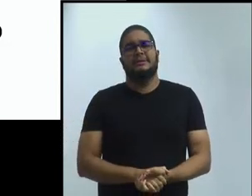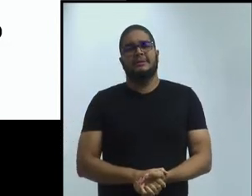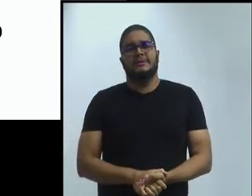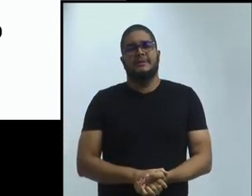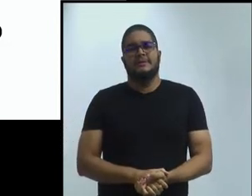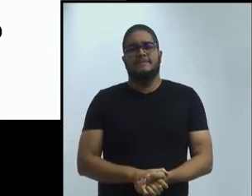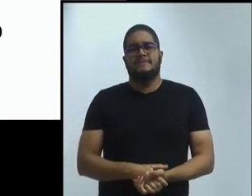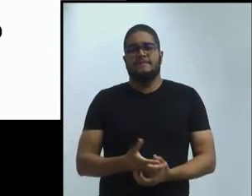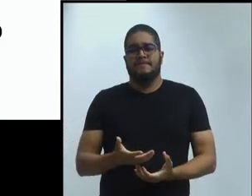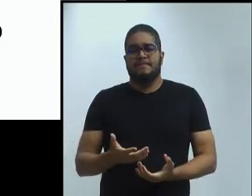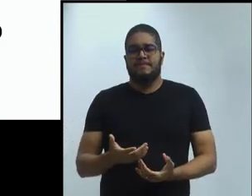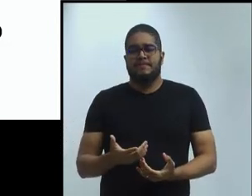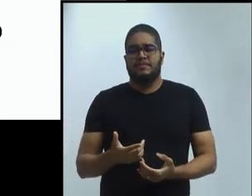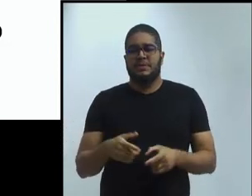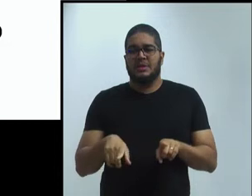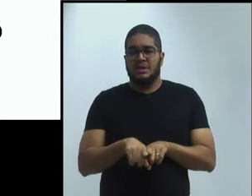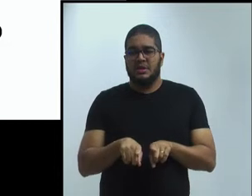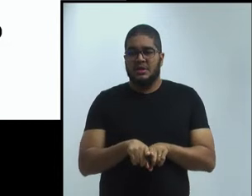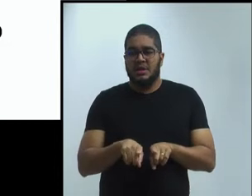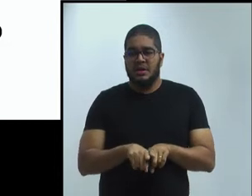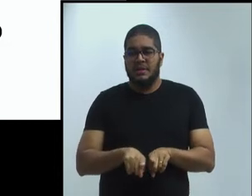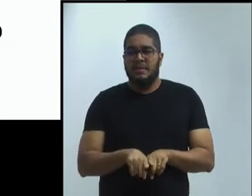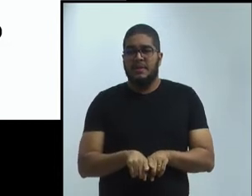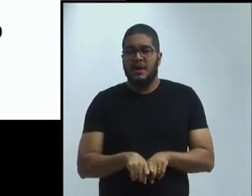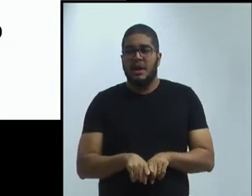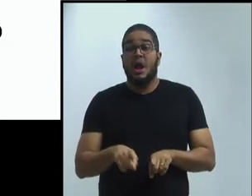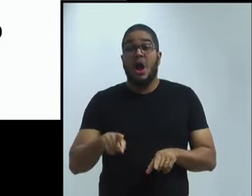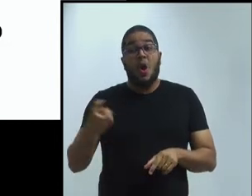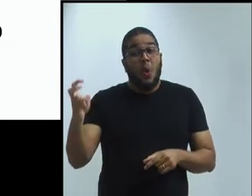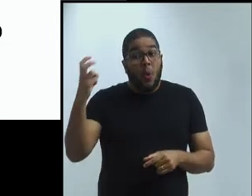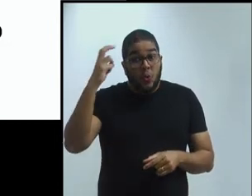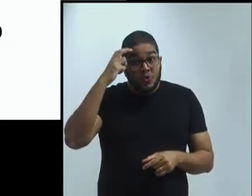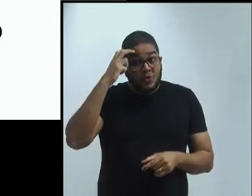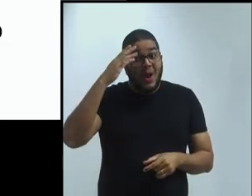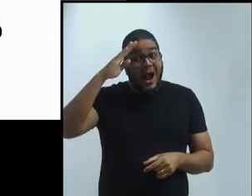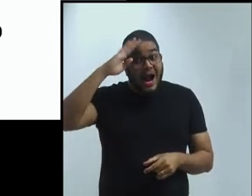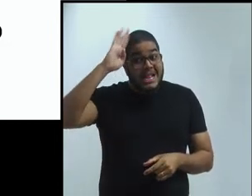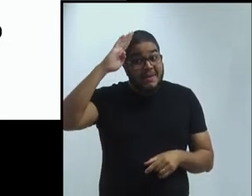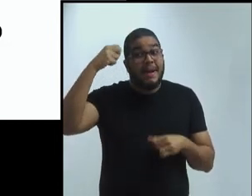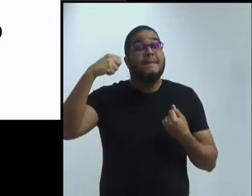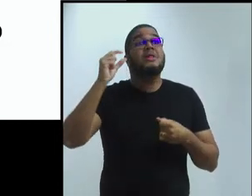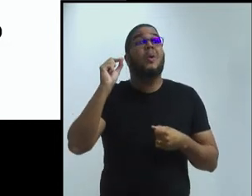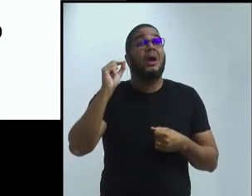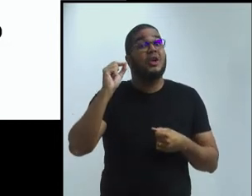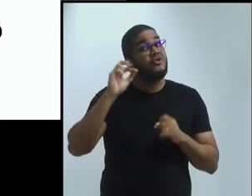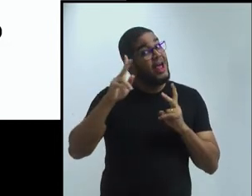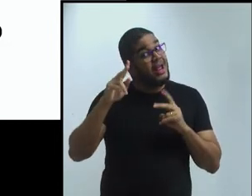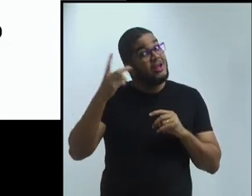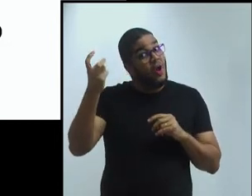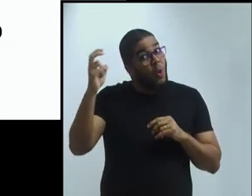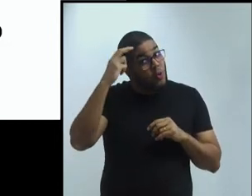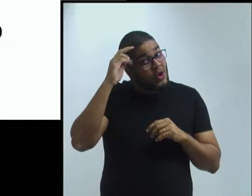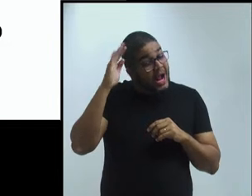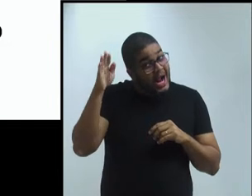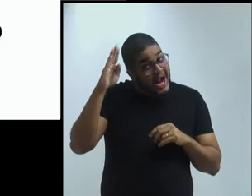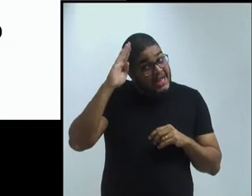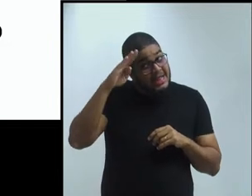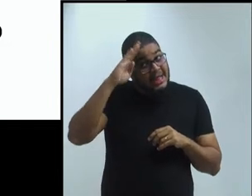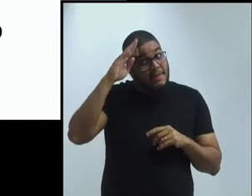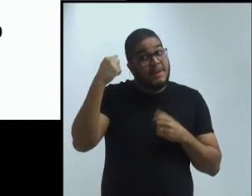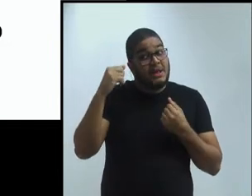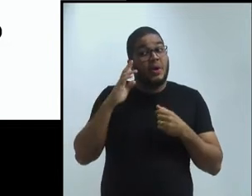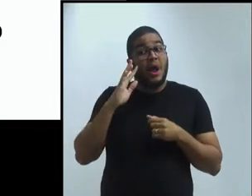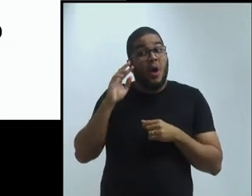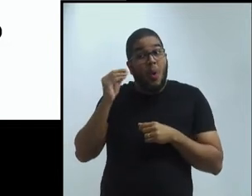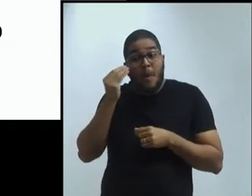a gente precisa observar os outros, a gente precisa procurar se inserir em tudo o que